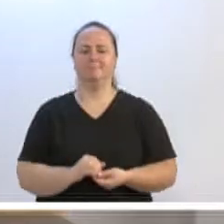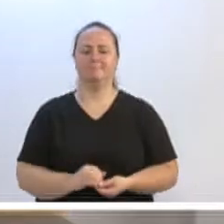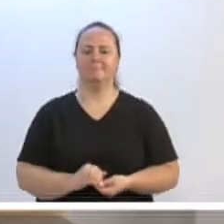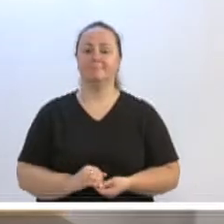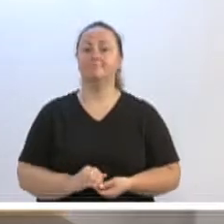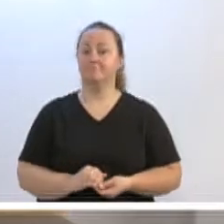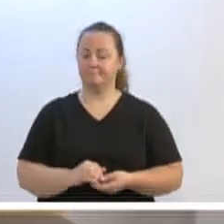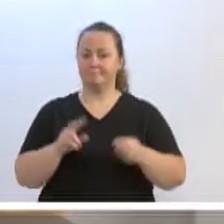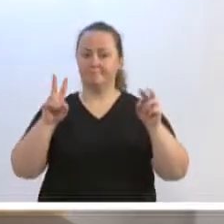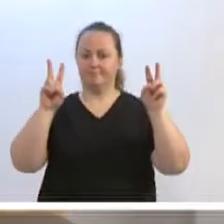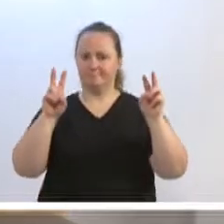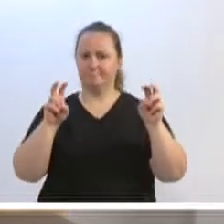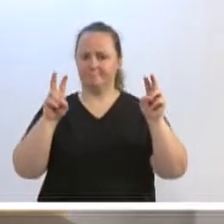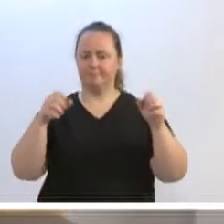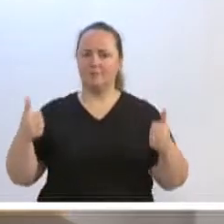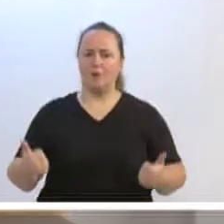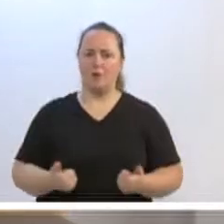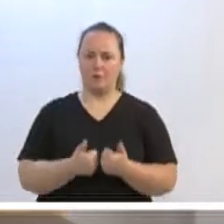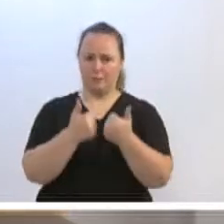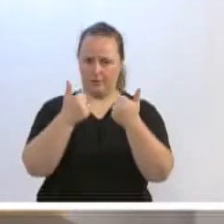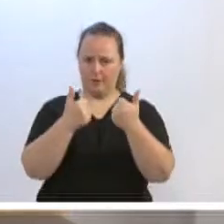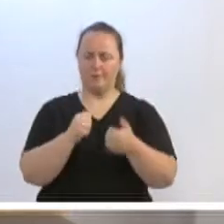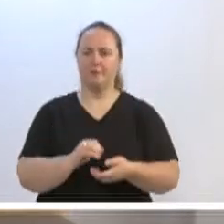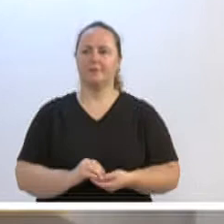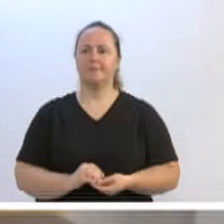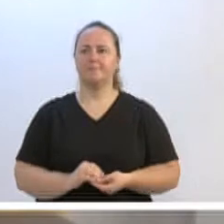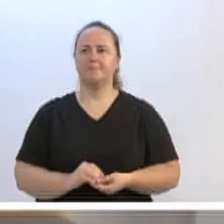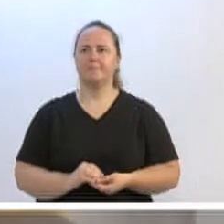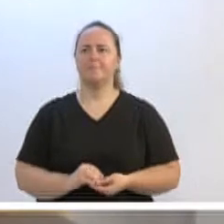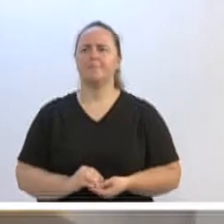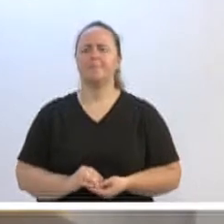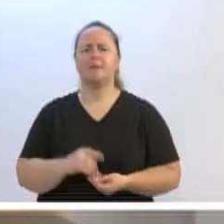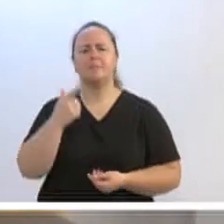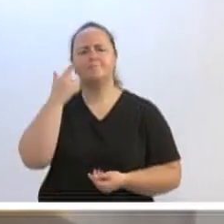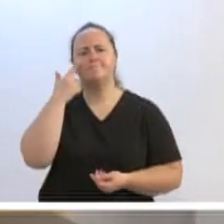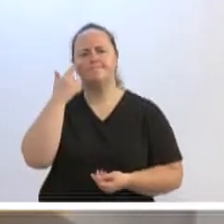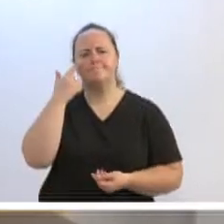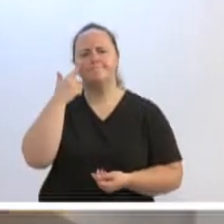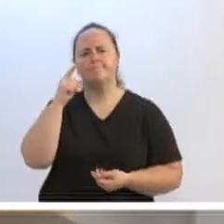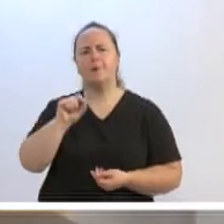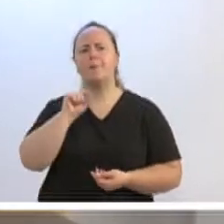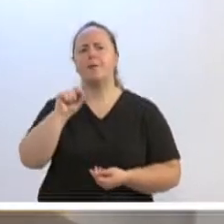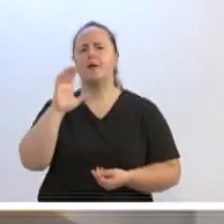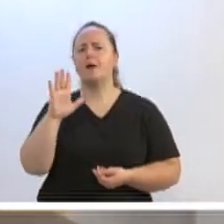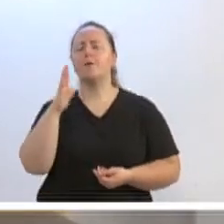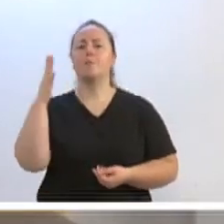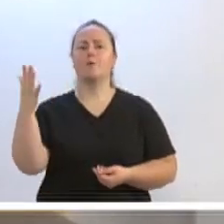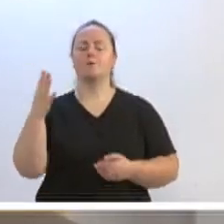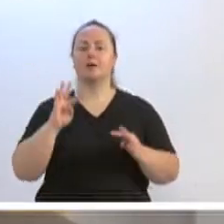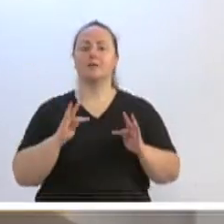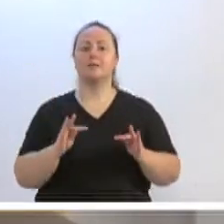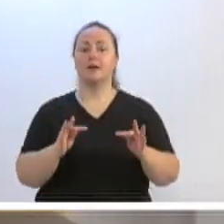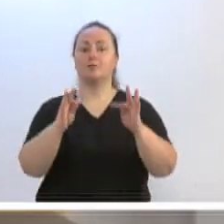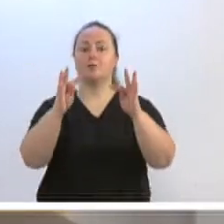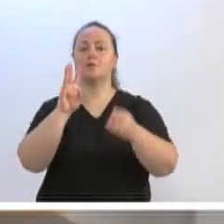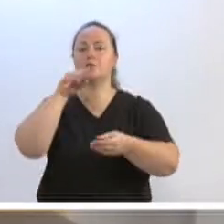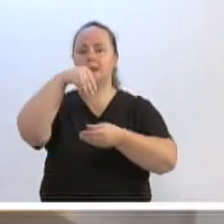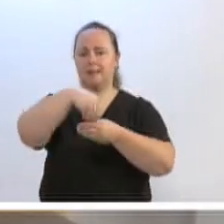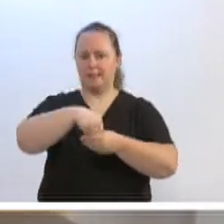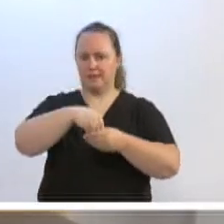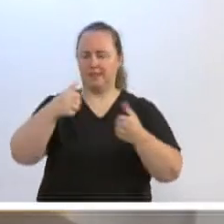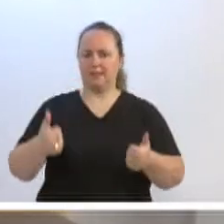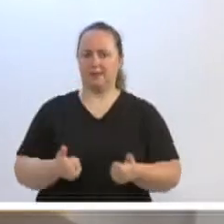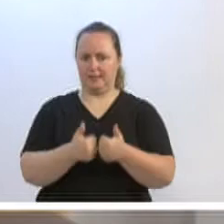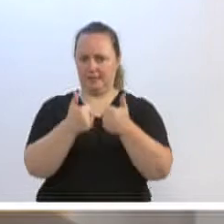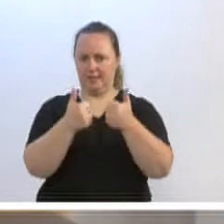Oktoberfest, queria passar para a próxima foto, eu queria falar um pouco sobre essa Operação Tecno, que é uma operação tecnológica que a gente tem usado, e aí